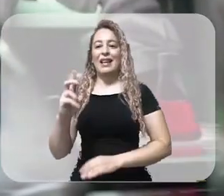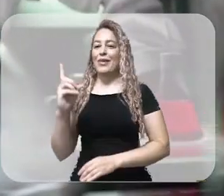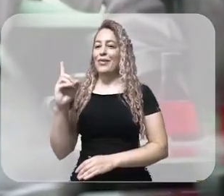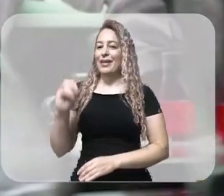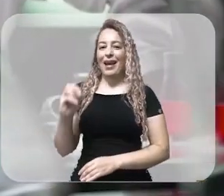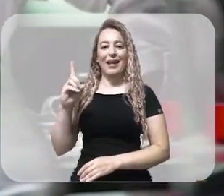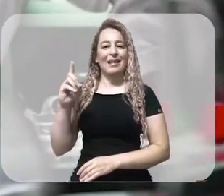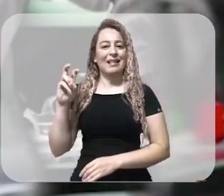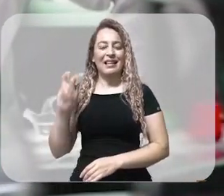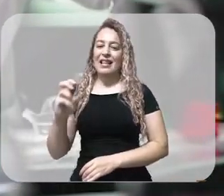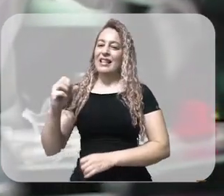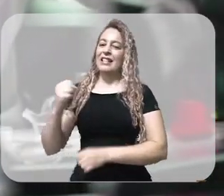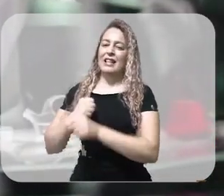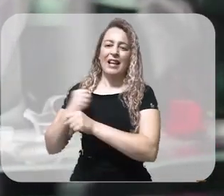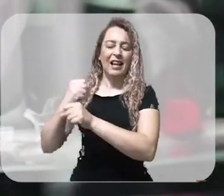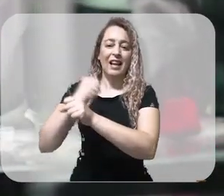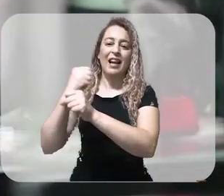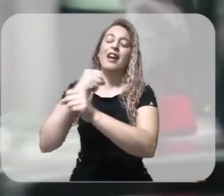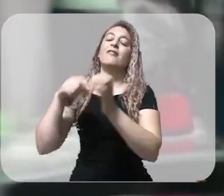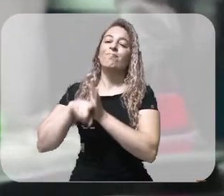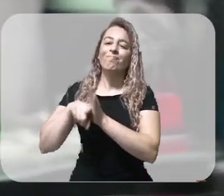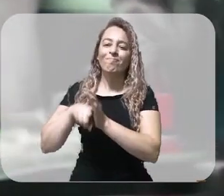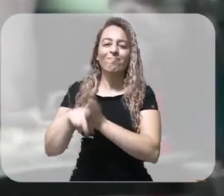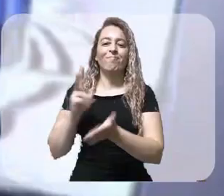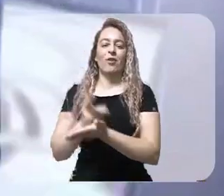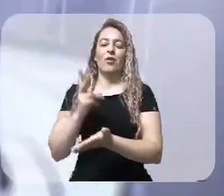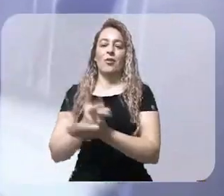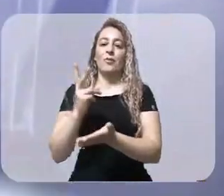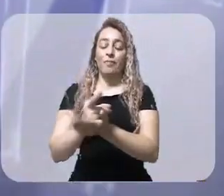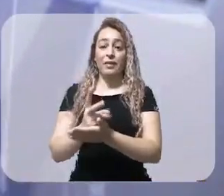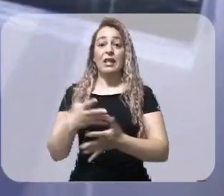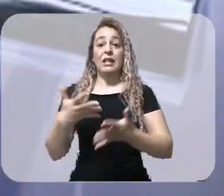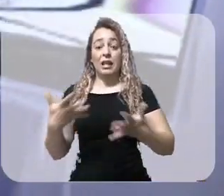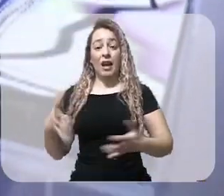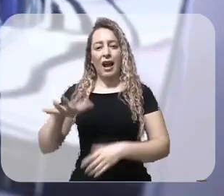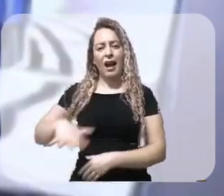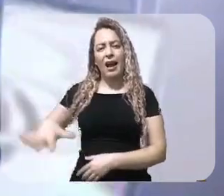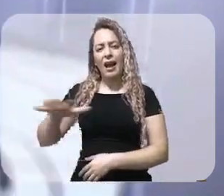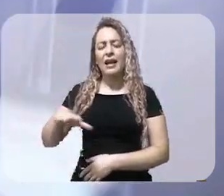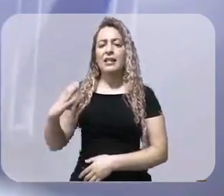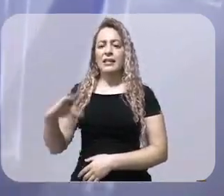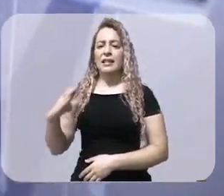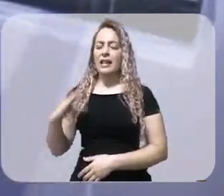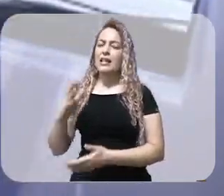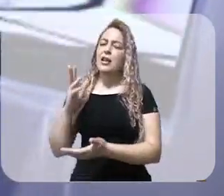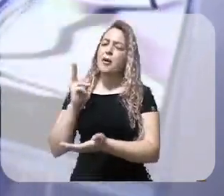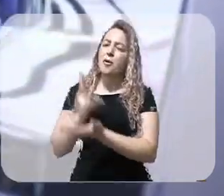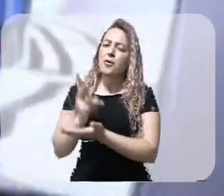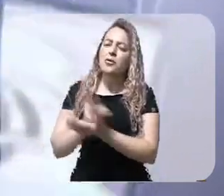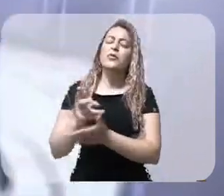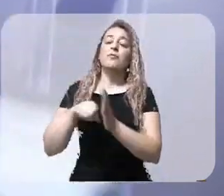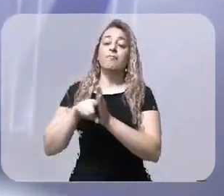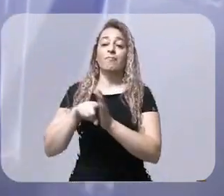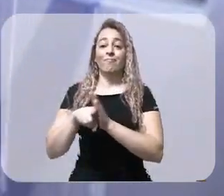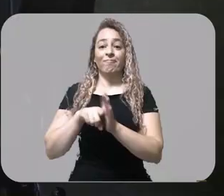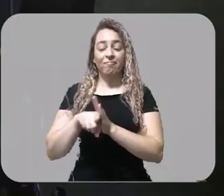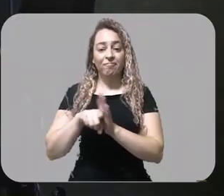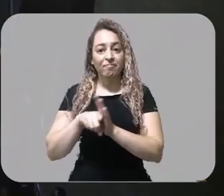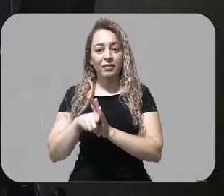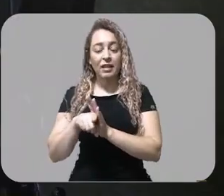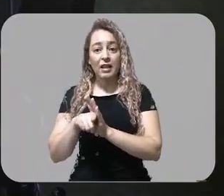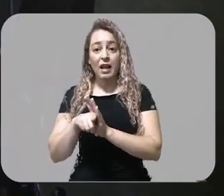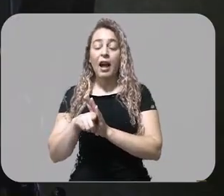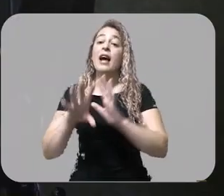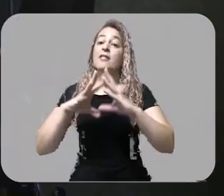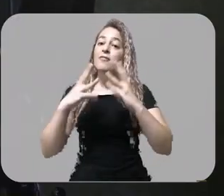E enquanto os cientistas seguem na busca incessante pela cura do autismo, mais pais estão aprendendo a tratar os filhos